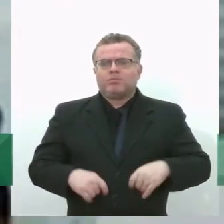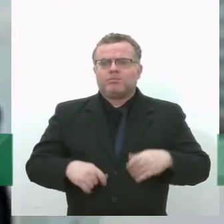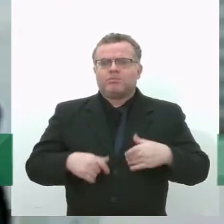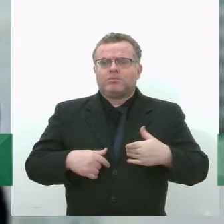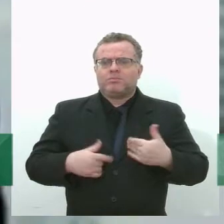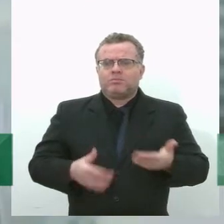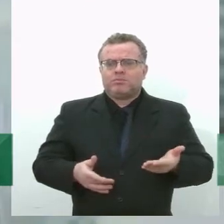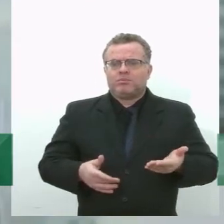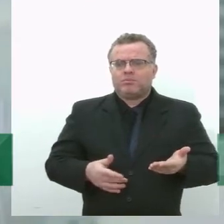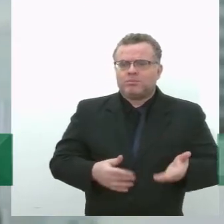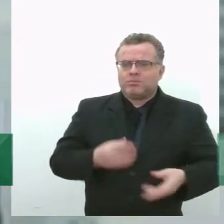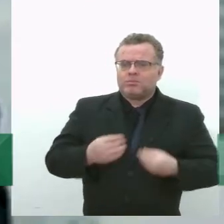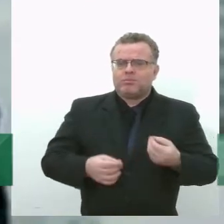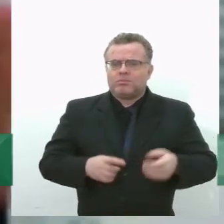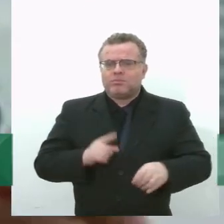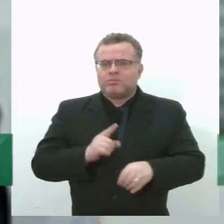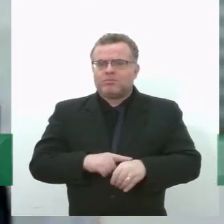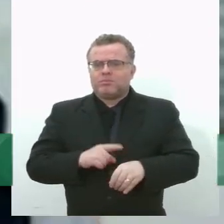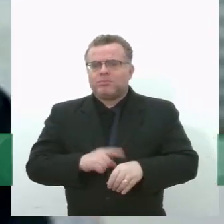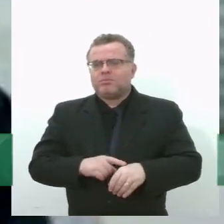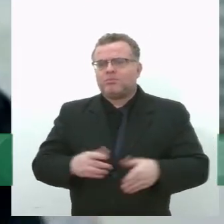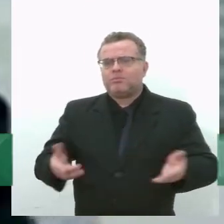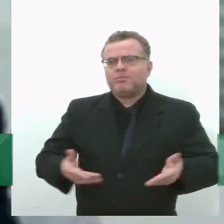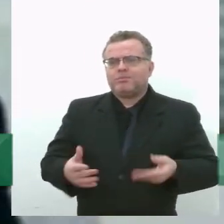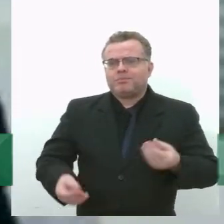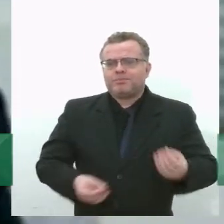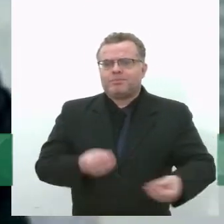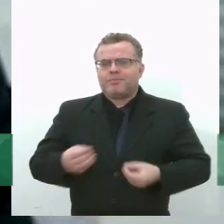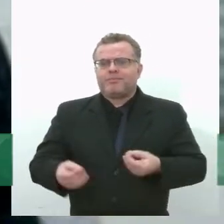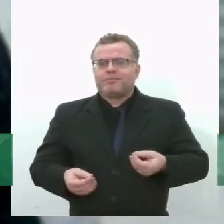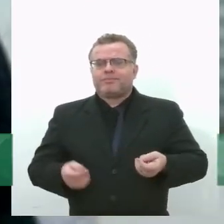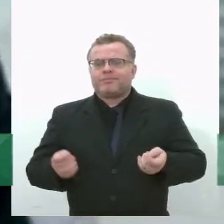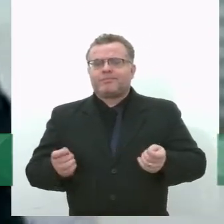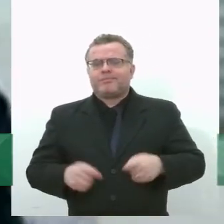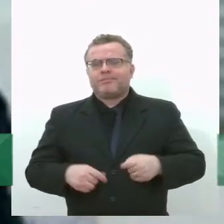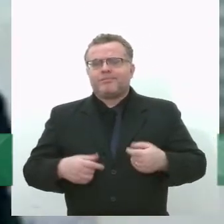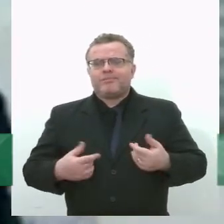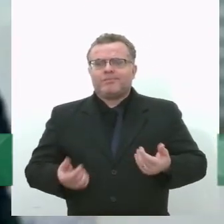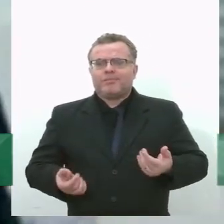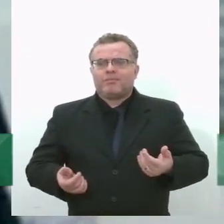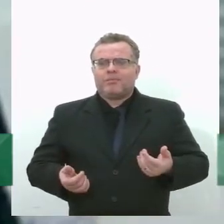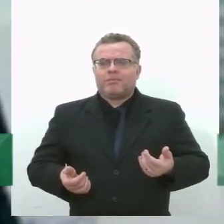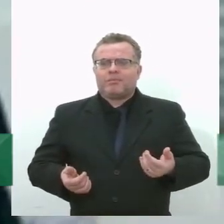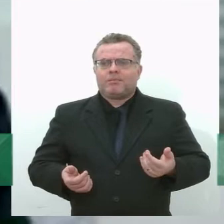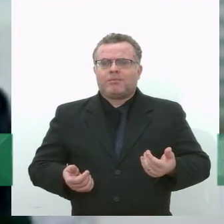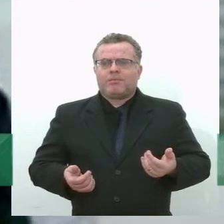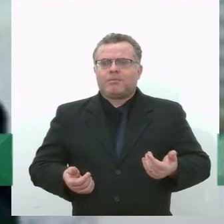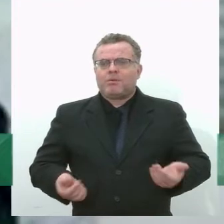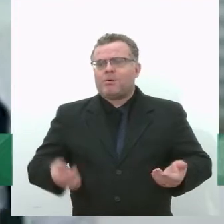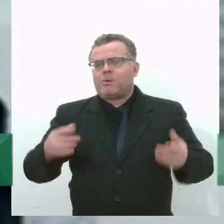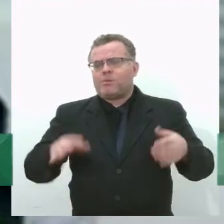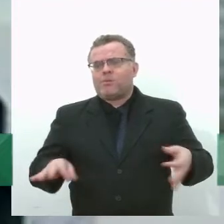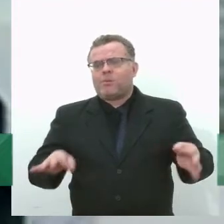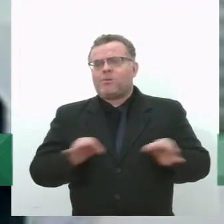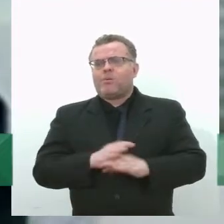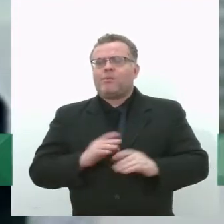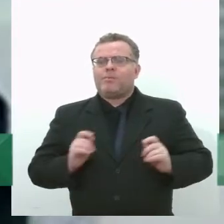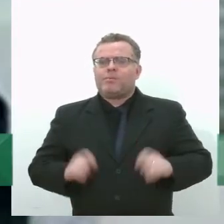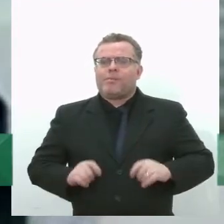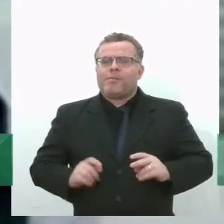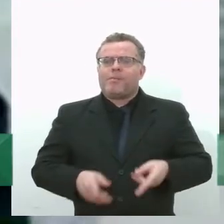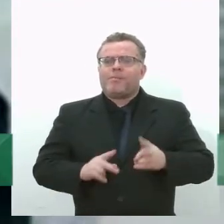no momento, nós estamos, a empresa contratada está finalizando o sistema de implantação de lagoas,